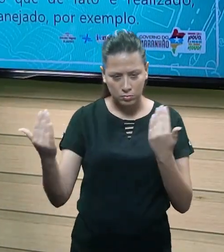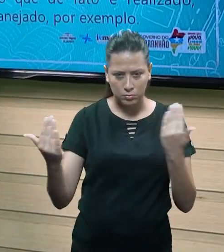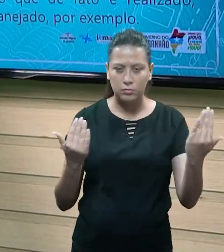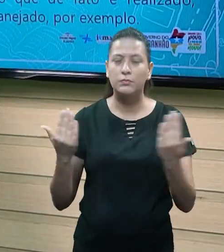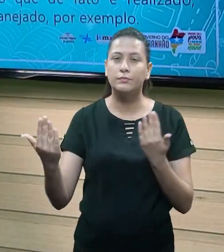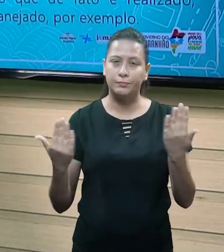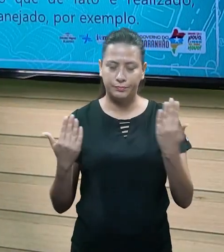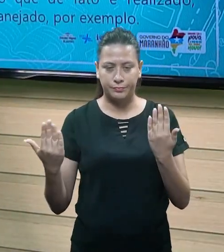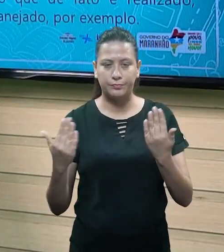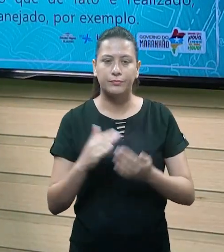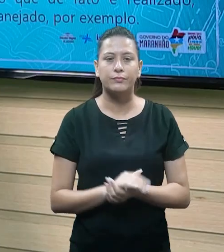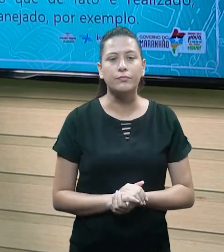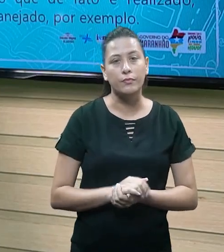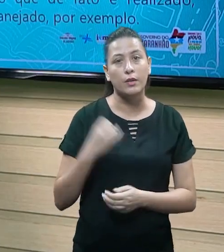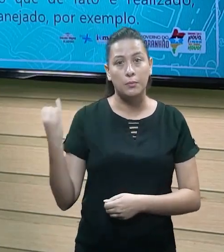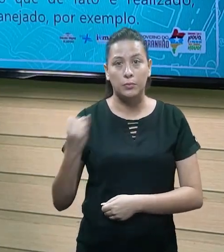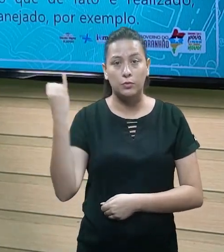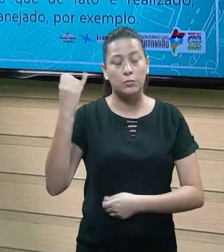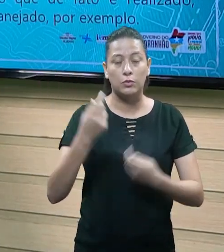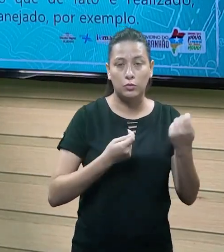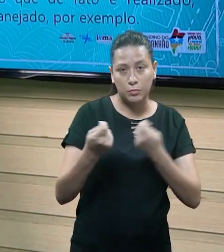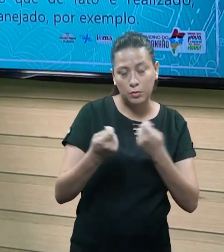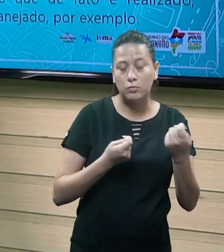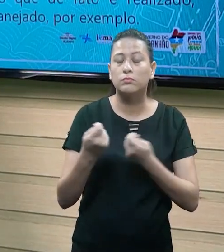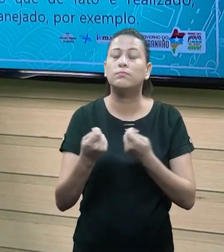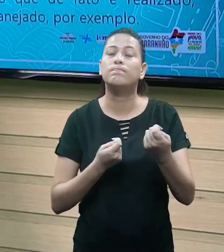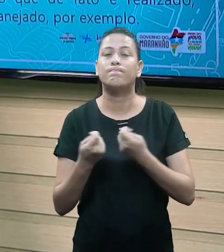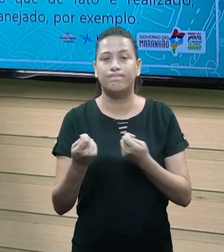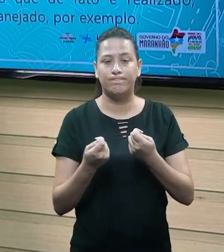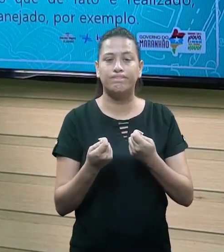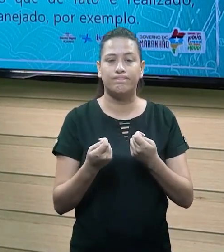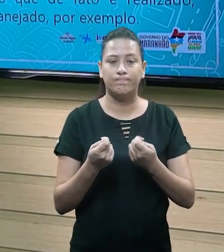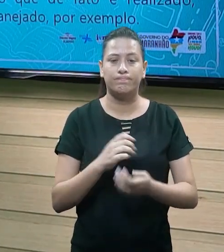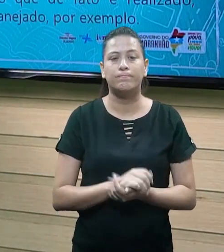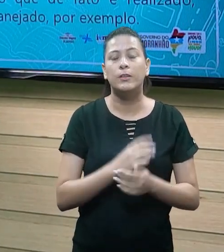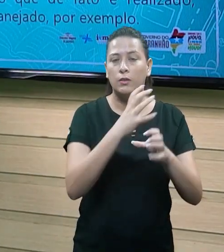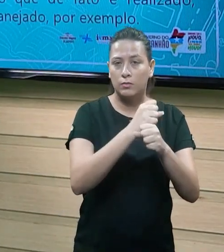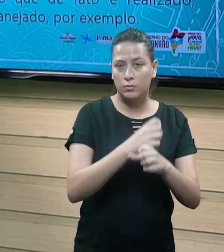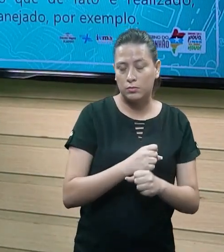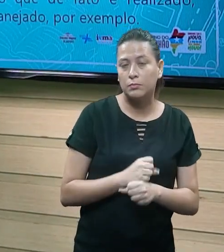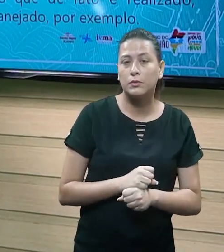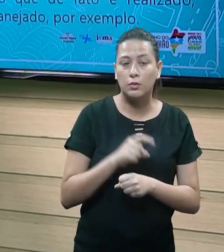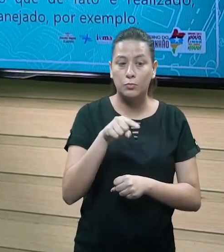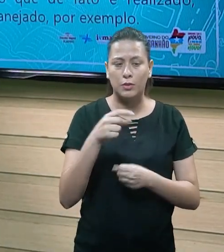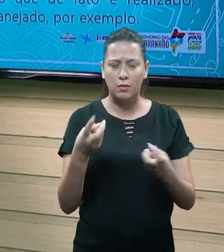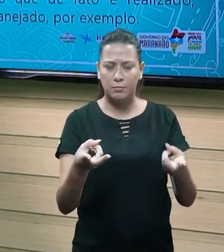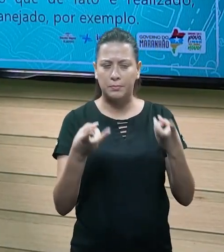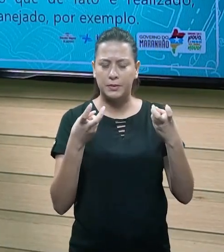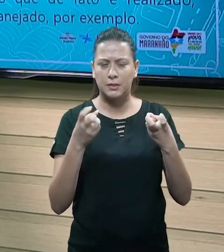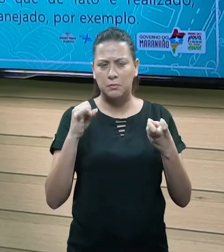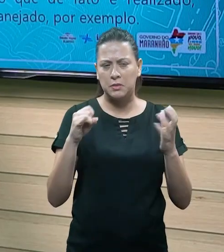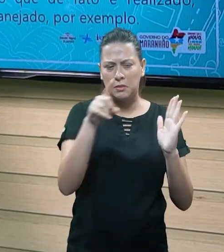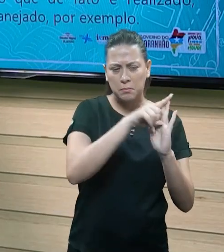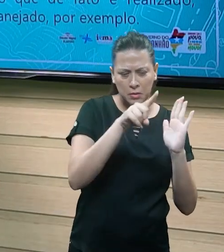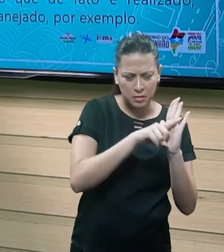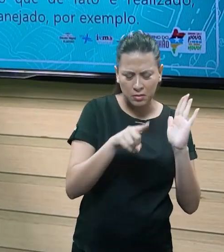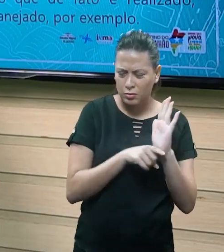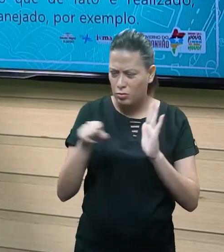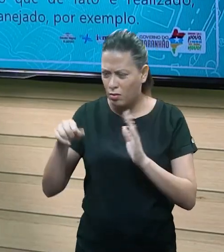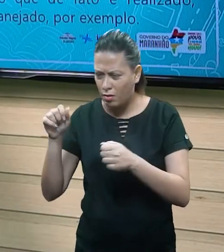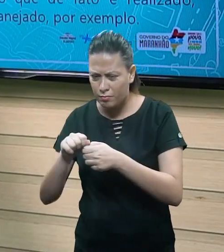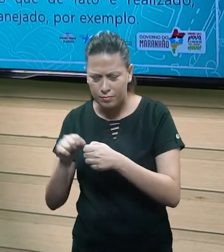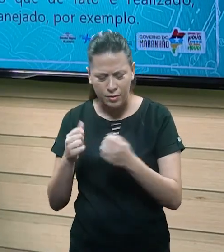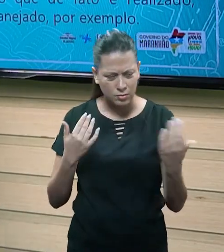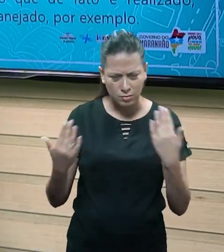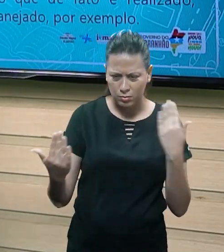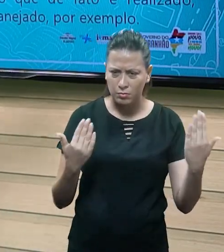fazer esse controle, para fazer esse manuseio das suas operações financeiras, porque a partir dele você consegue ver se realmente o que foi planejado